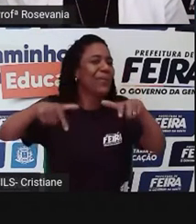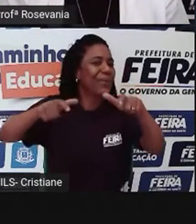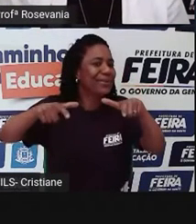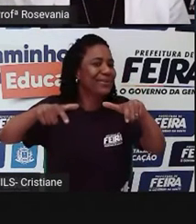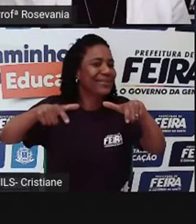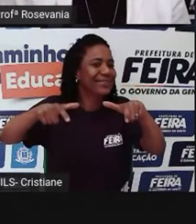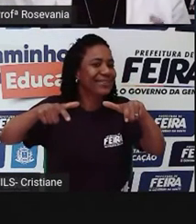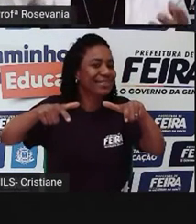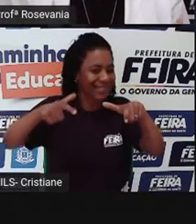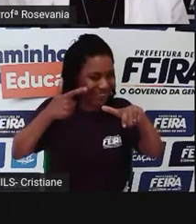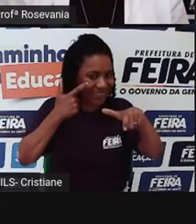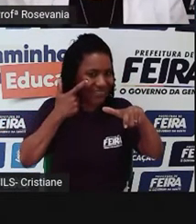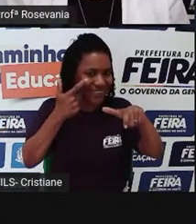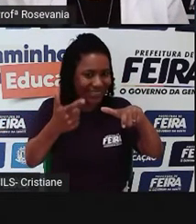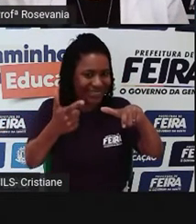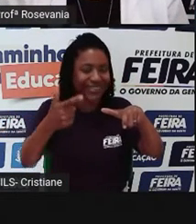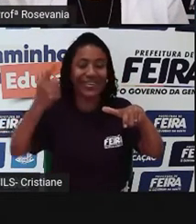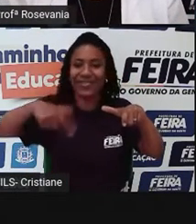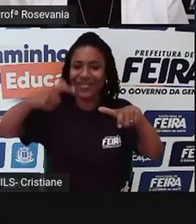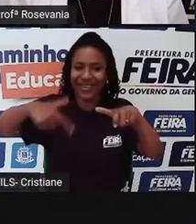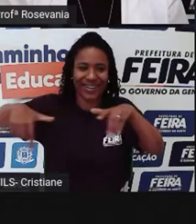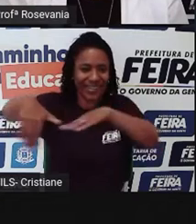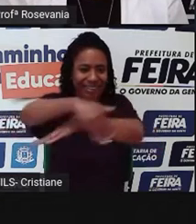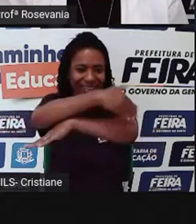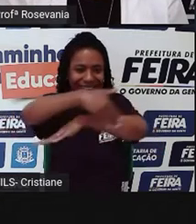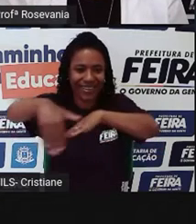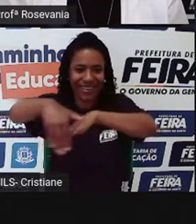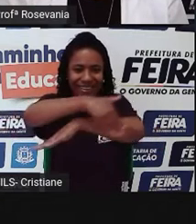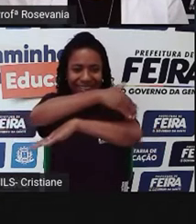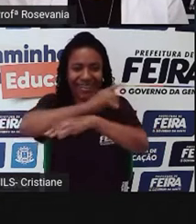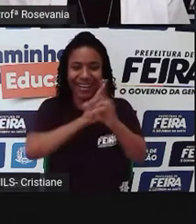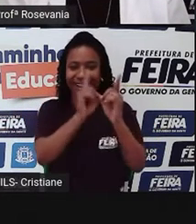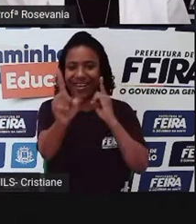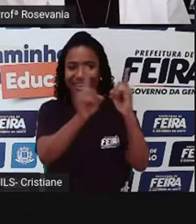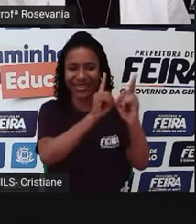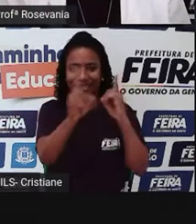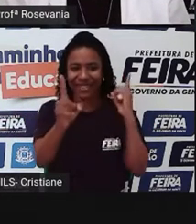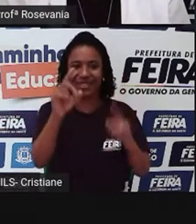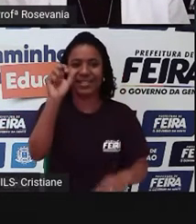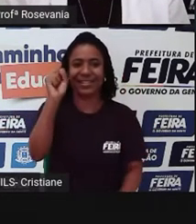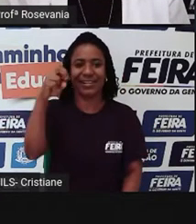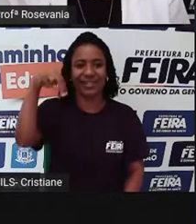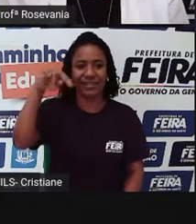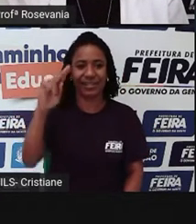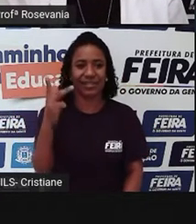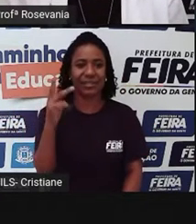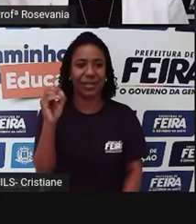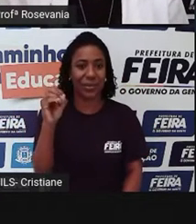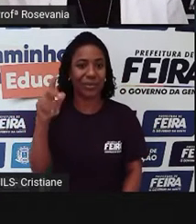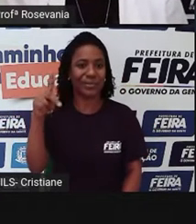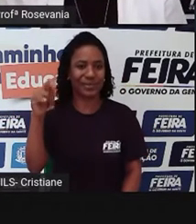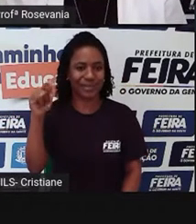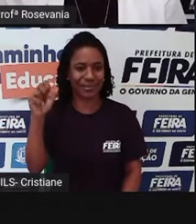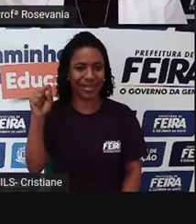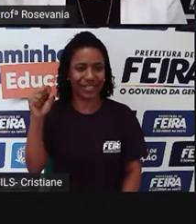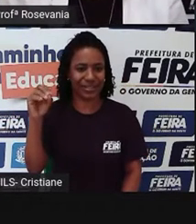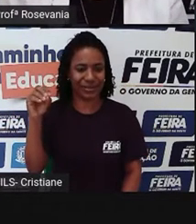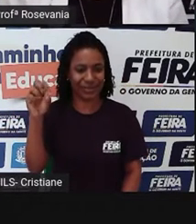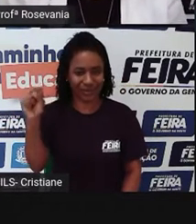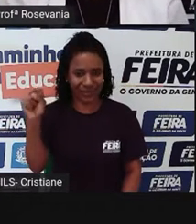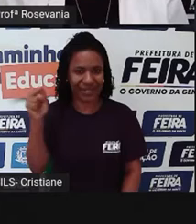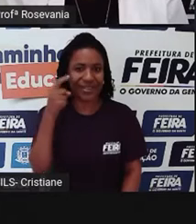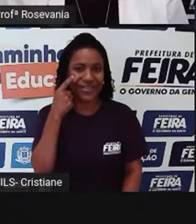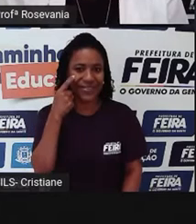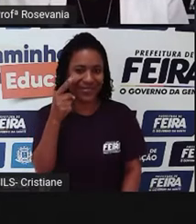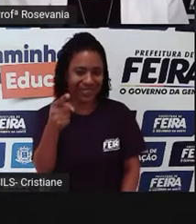é, mas aí é a Senhor dos Passos aqui, né, essa avenida aqui é a Senhor dos Passos, e aqui é a atual, né, a Avenida Getúlio Vargas, nessa